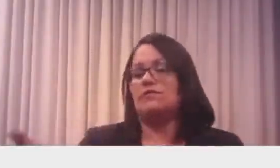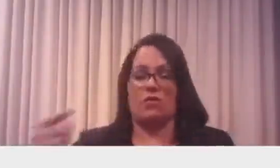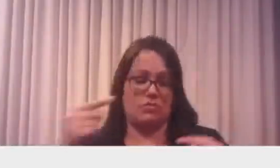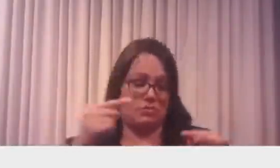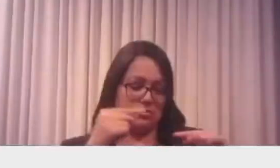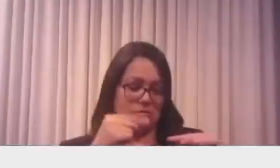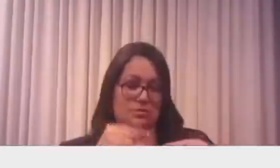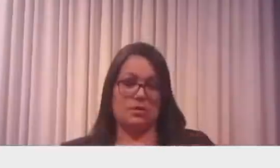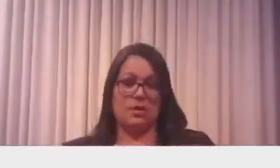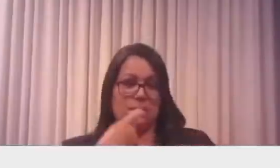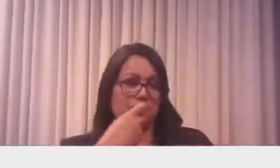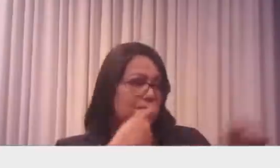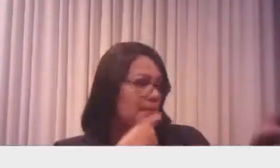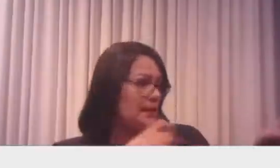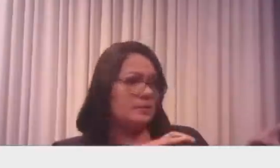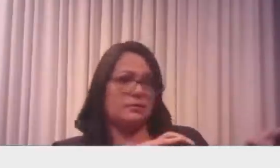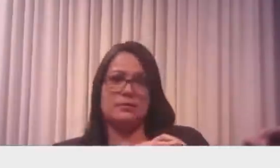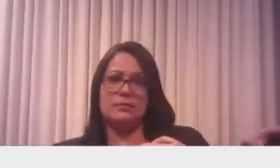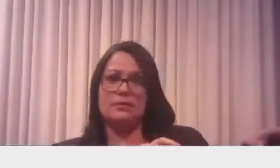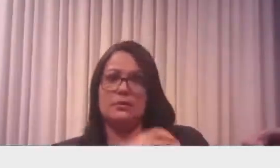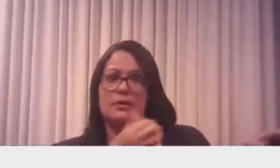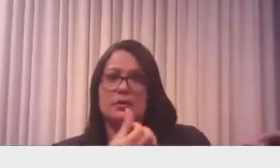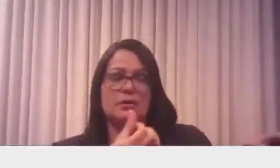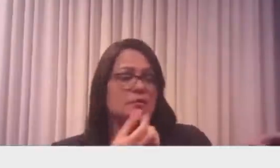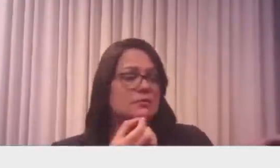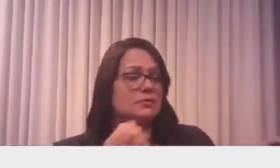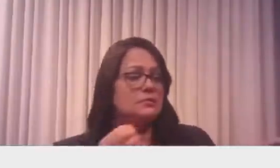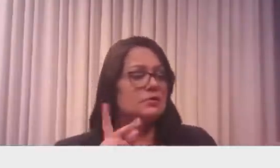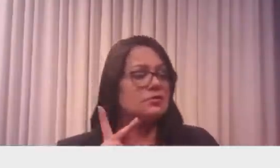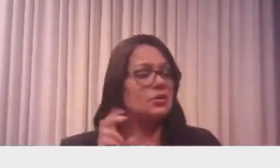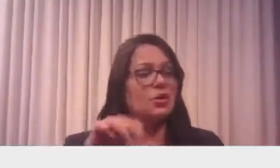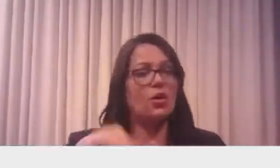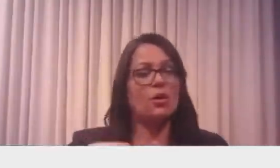usina. Ou seja, o álcool andou 600 km.